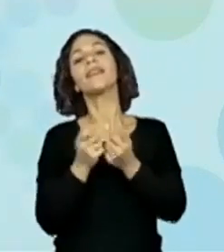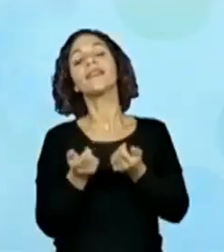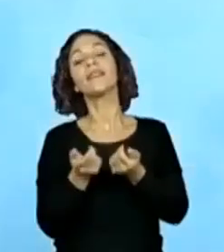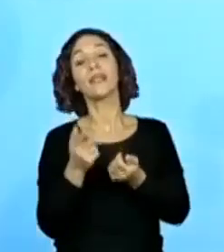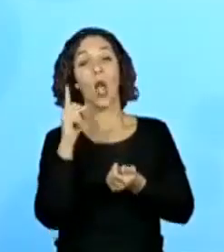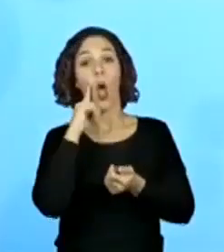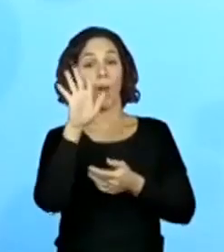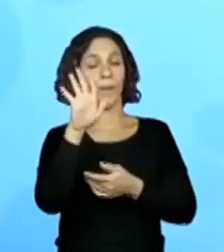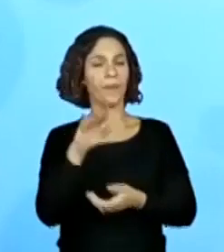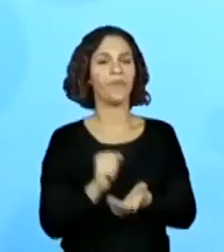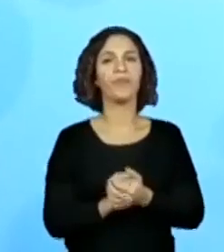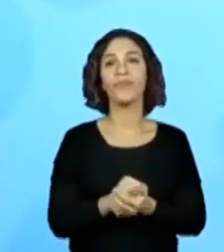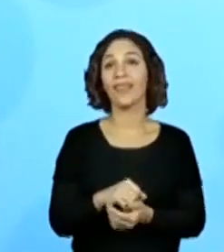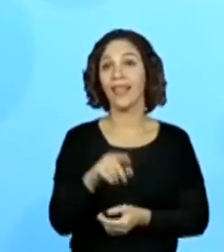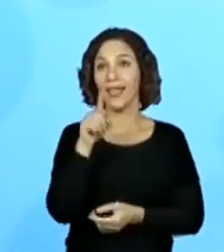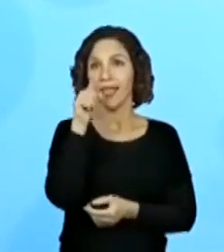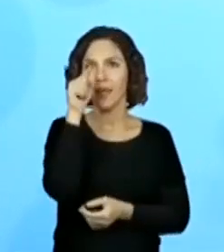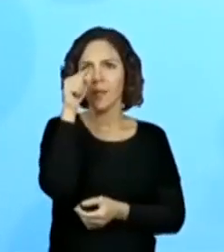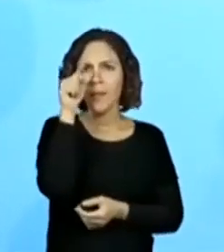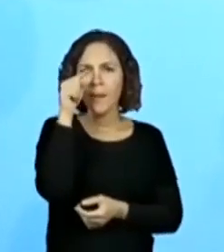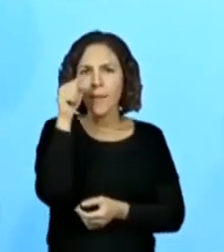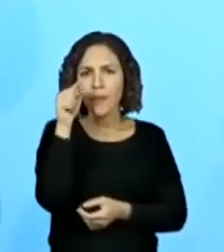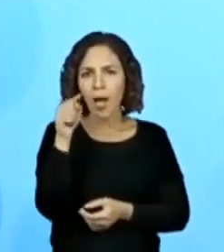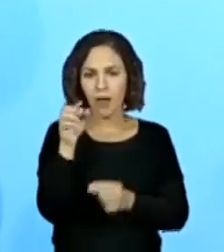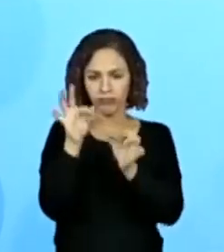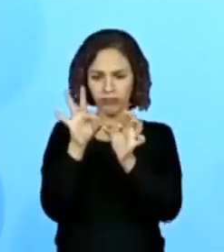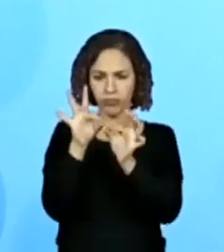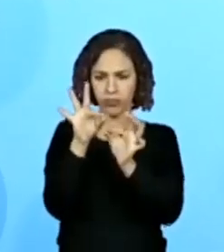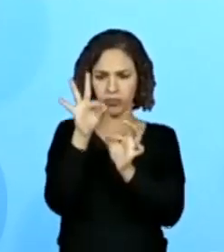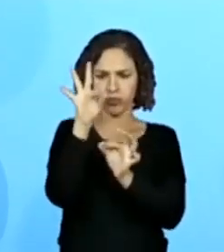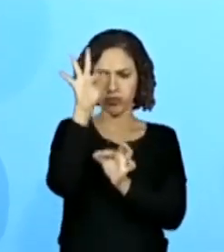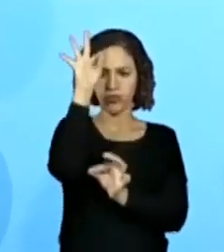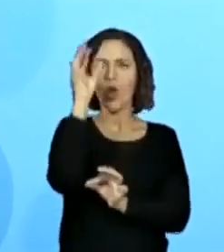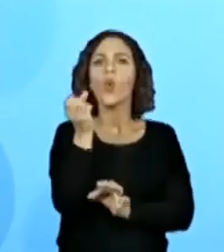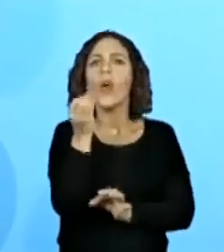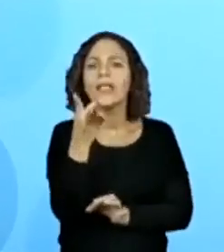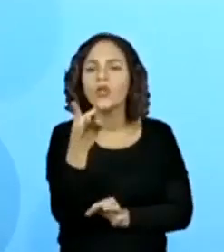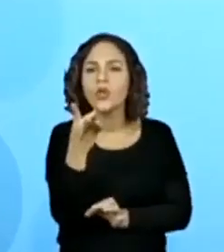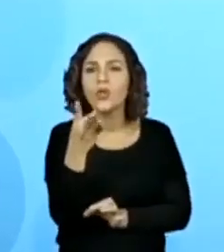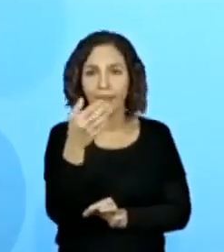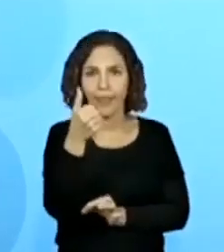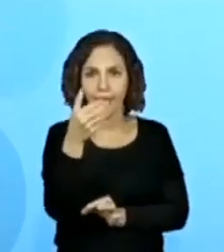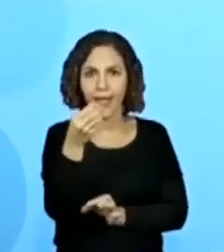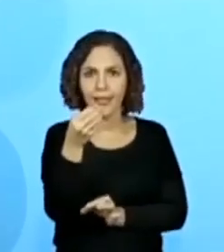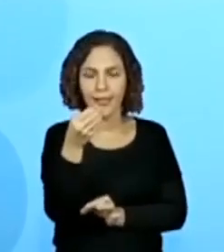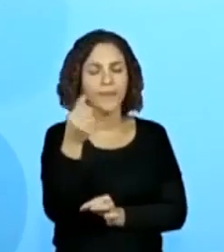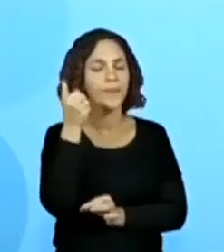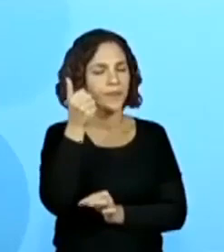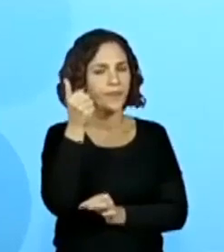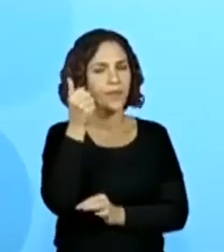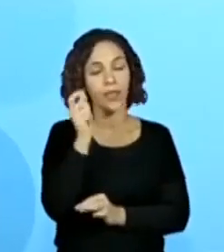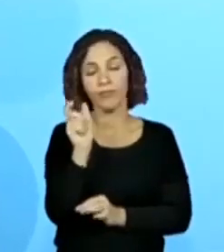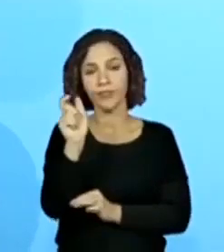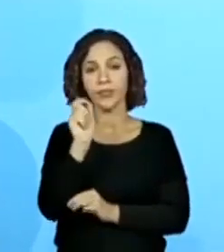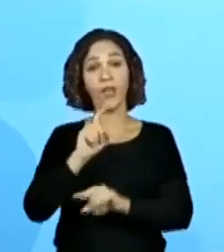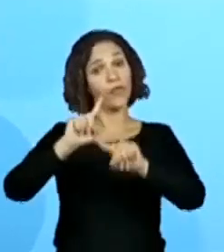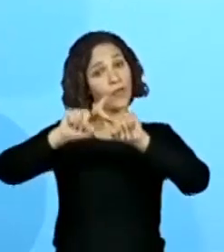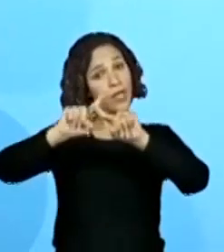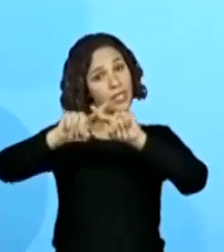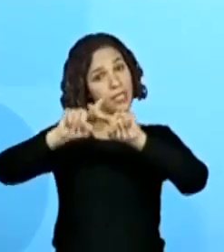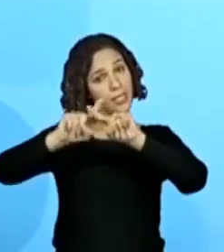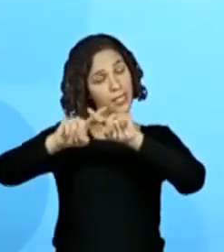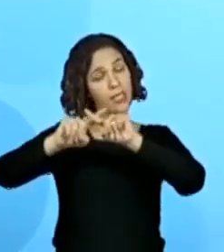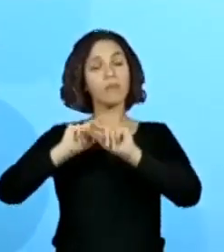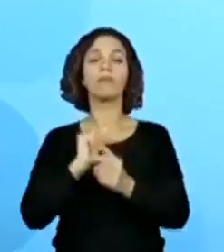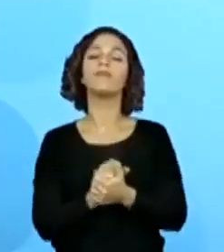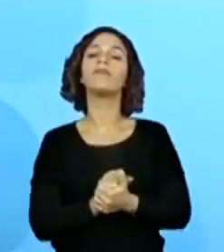os 10 azulejos que nós temos de altura e multiplica pelos 10 azulejos